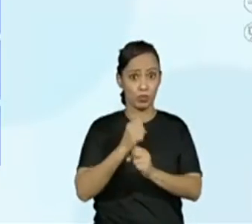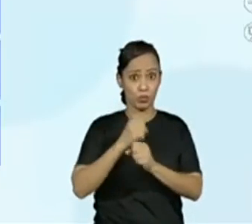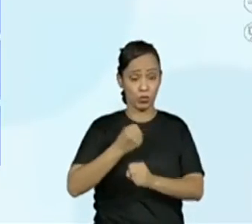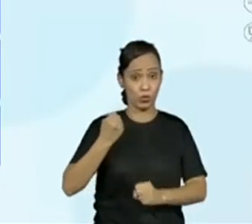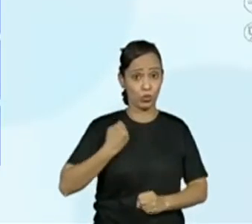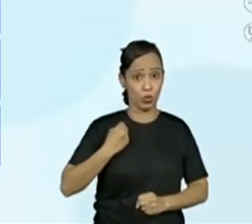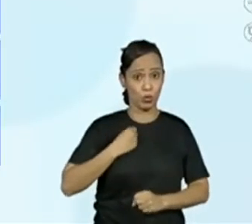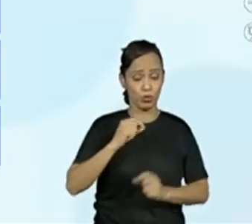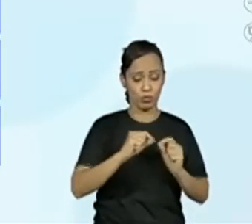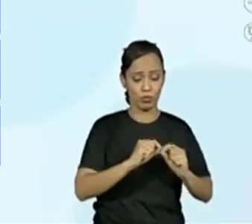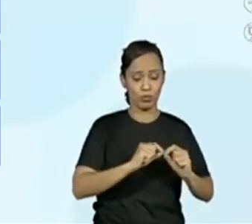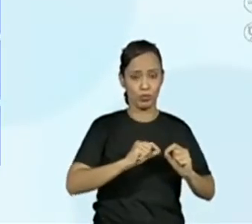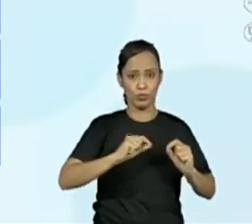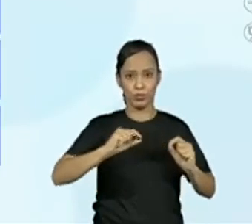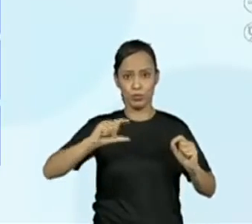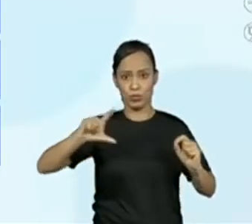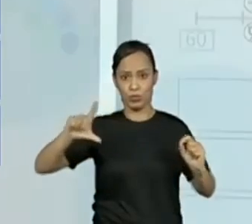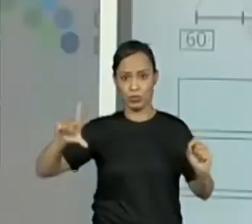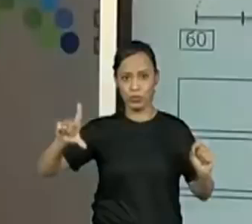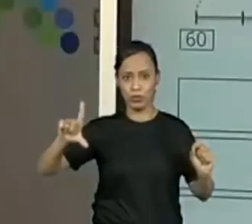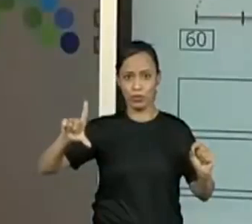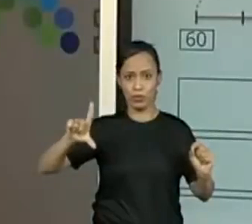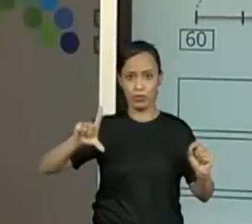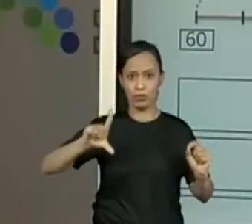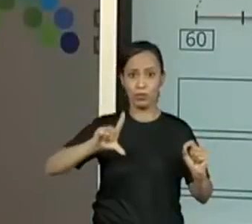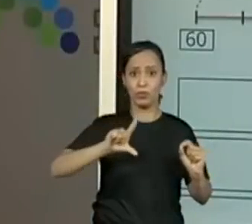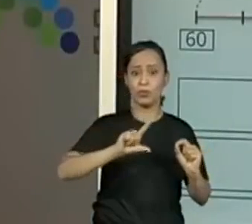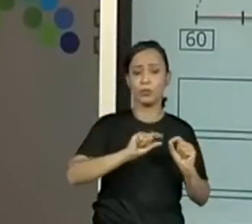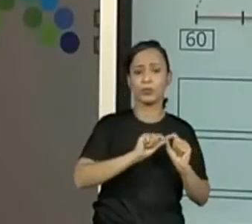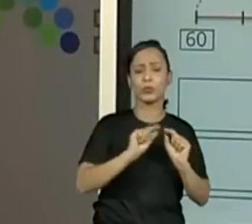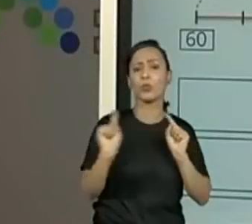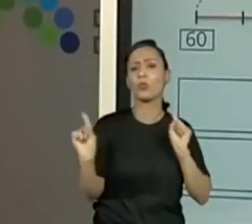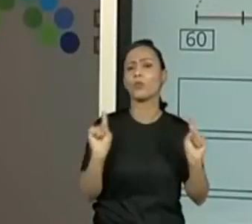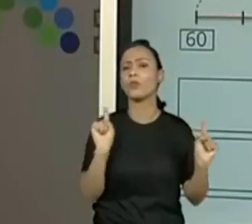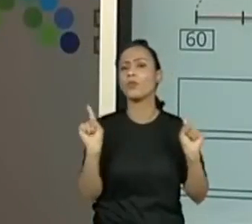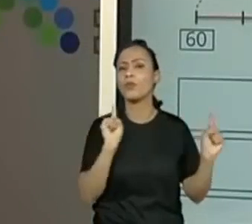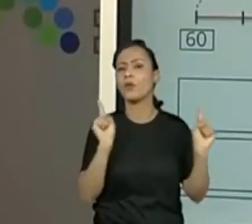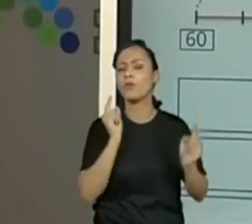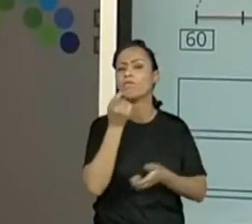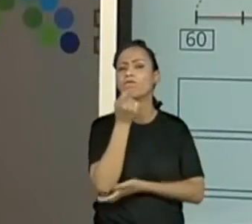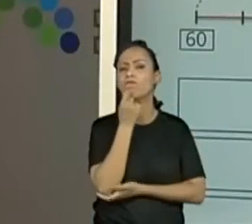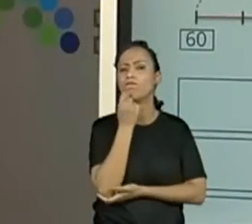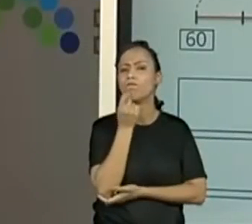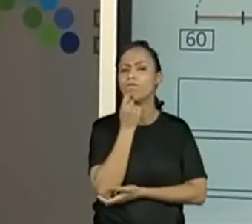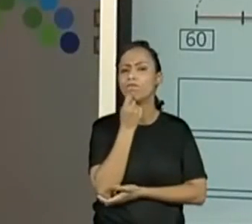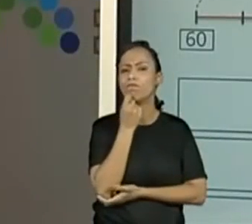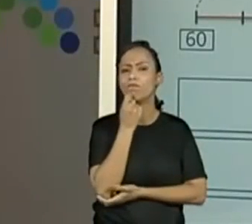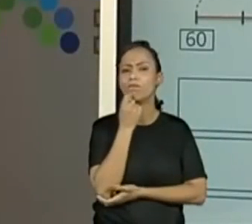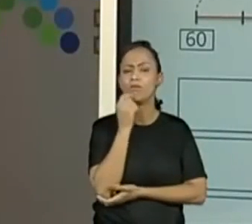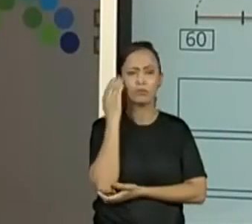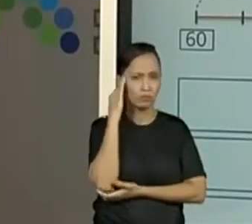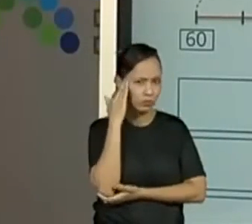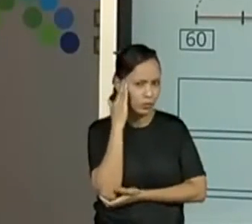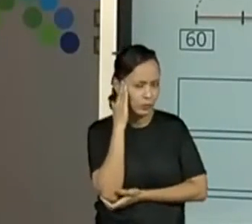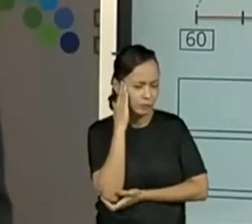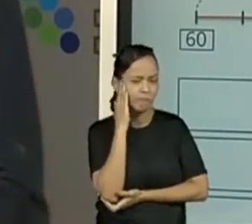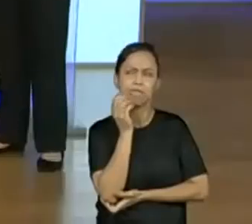Estudante, pense em como essa sequência está organizada. O que a gente pode afirmar sobre essa sequência?